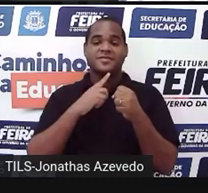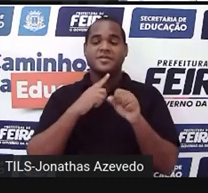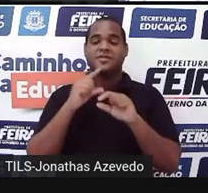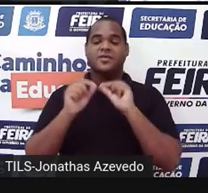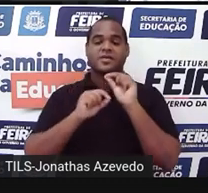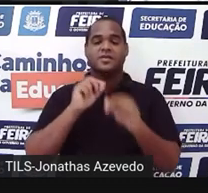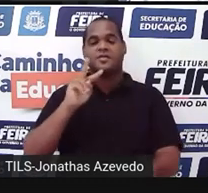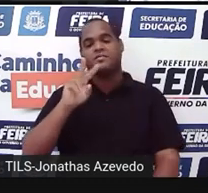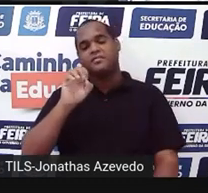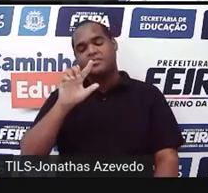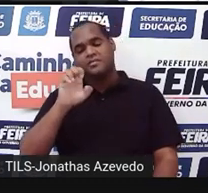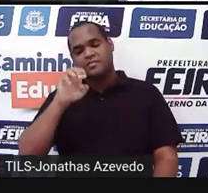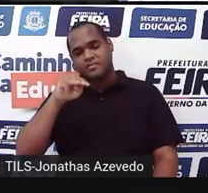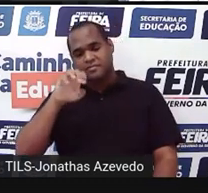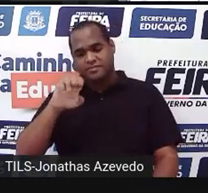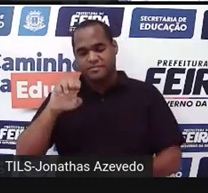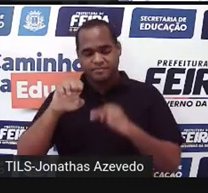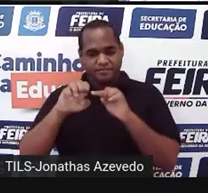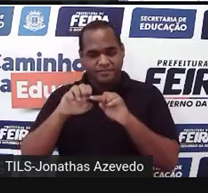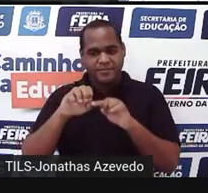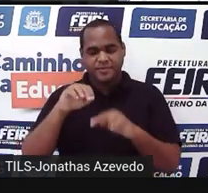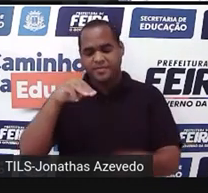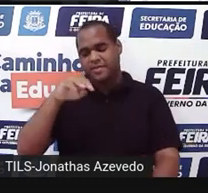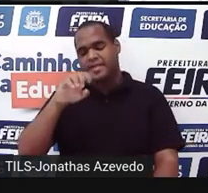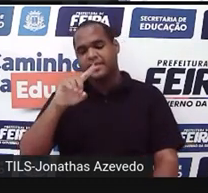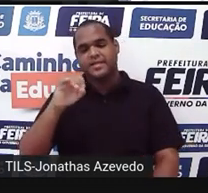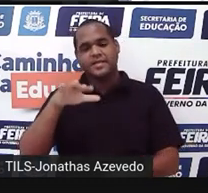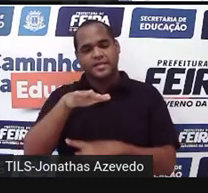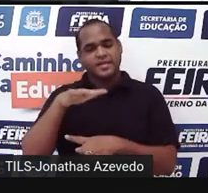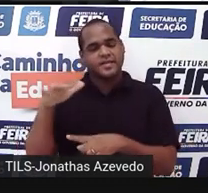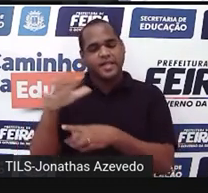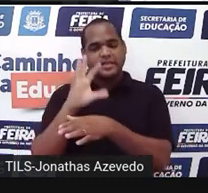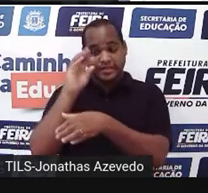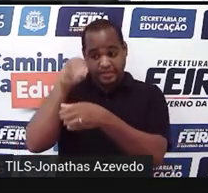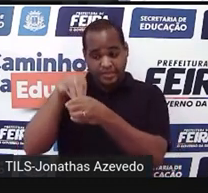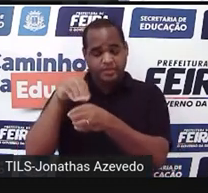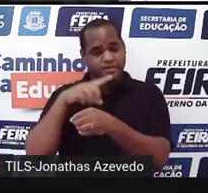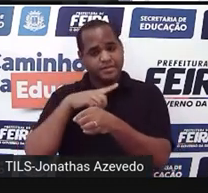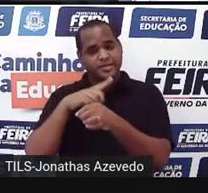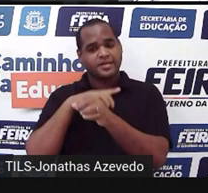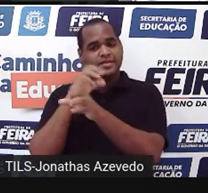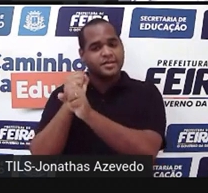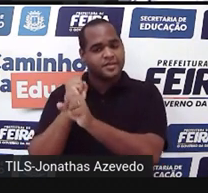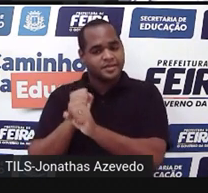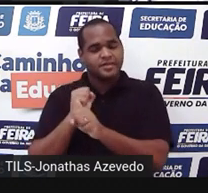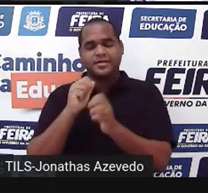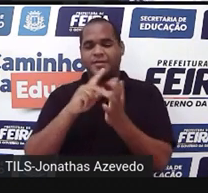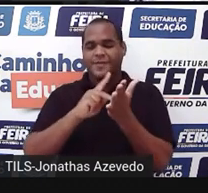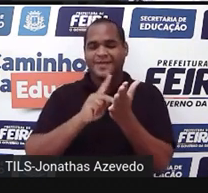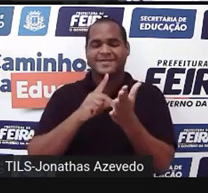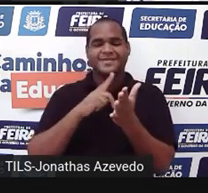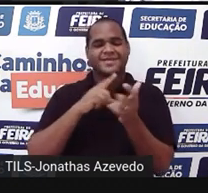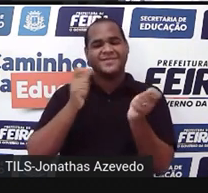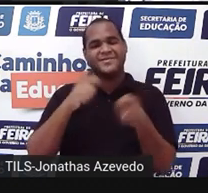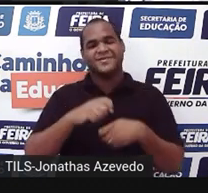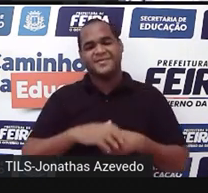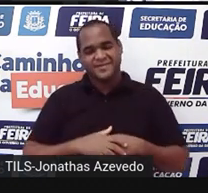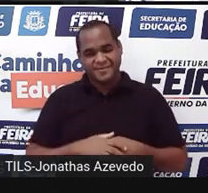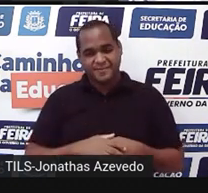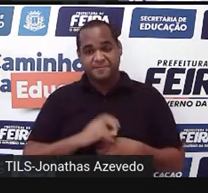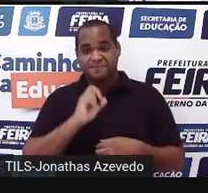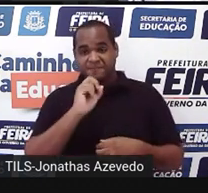do volume, né? Medir o espaço de dentro de sólidos geométricos. Beleza? Então,